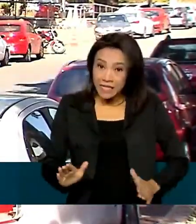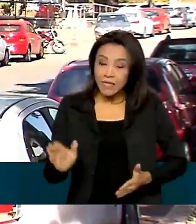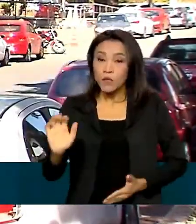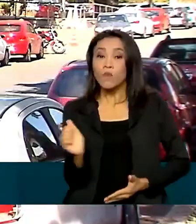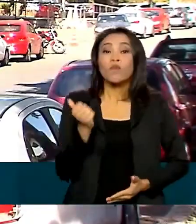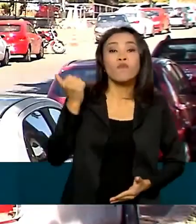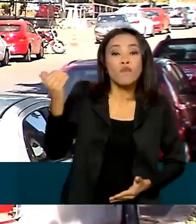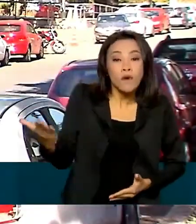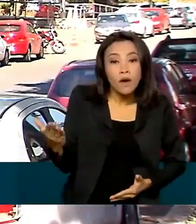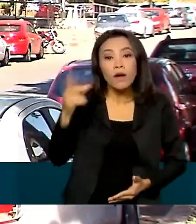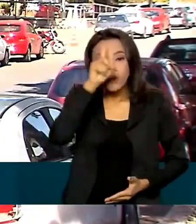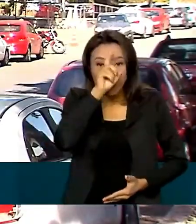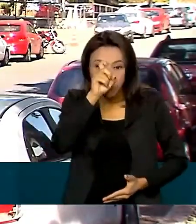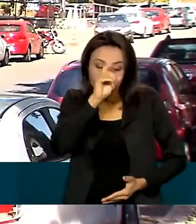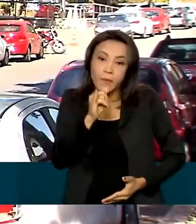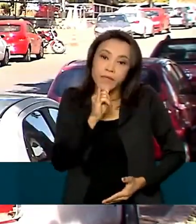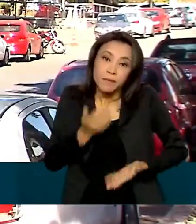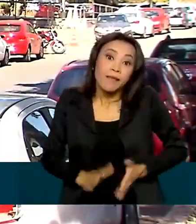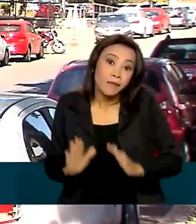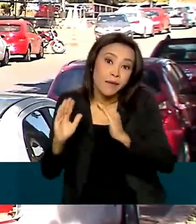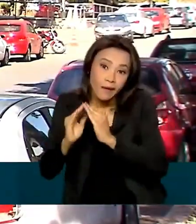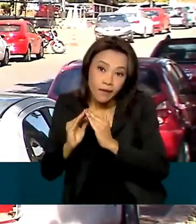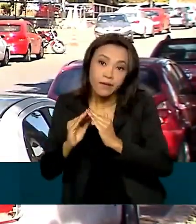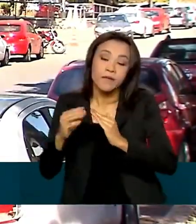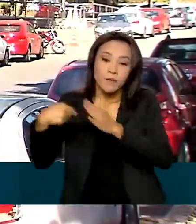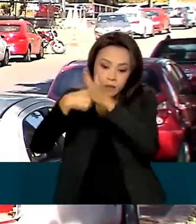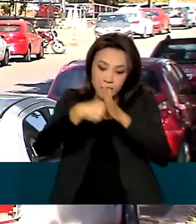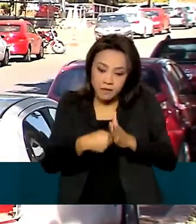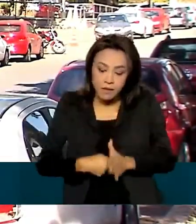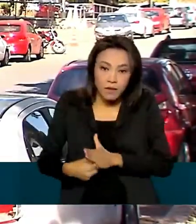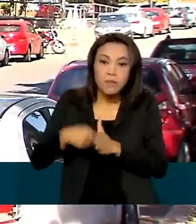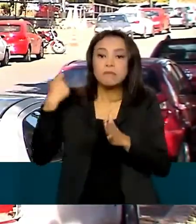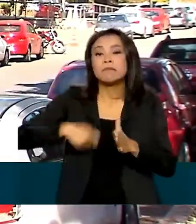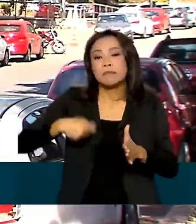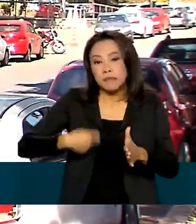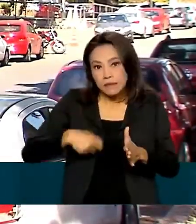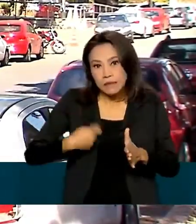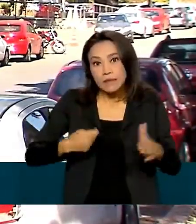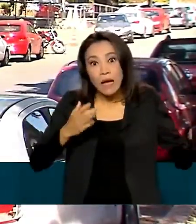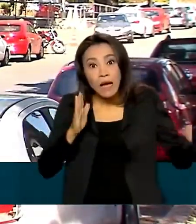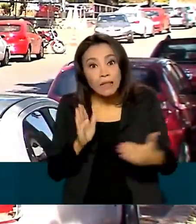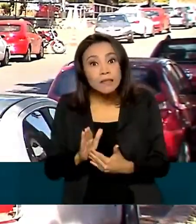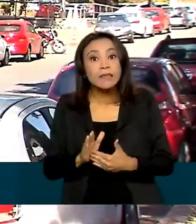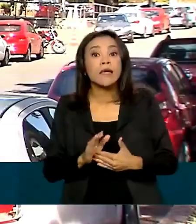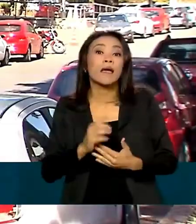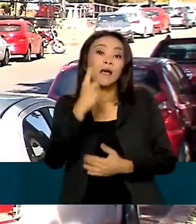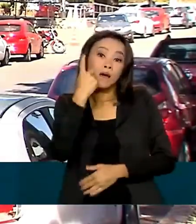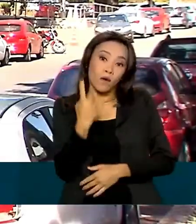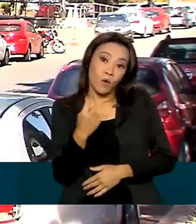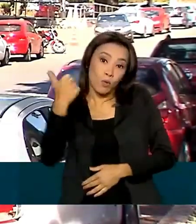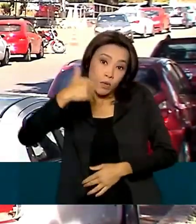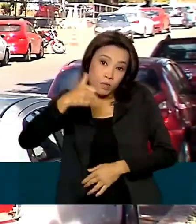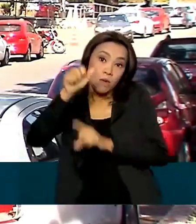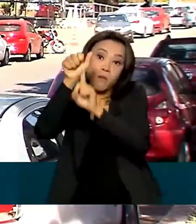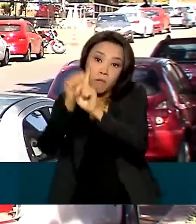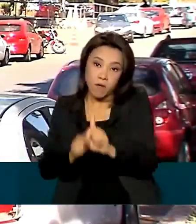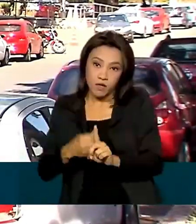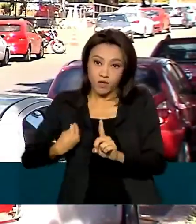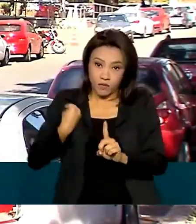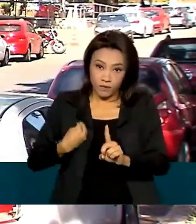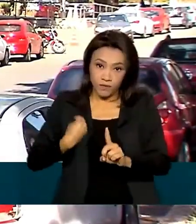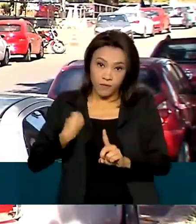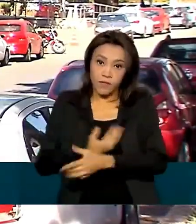maternidade, em casa, por exemplo, os exames devem ser realizados até o primeiro mês de vida da criança. E a